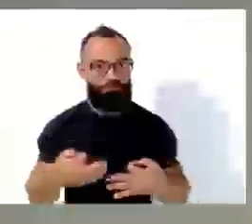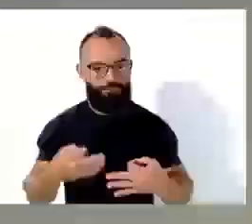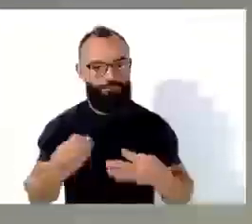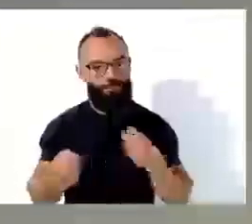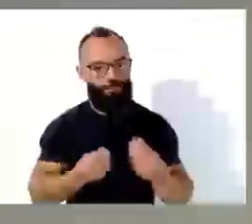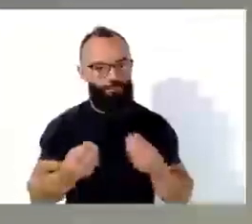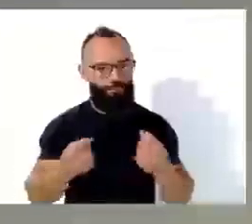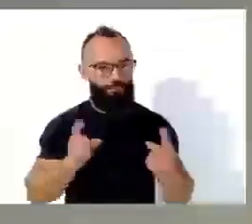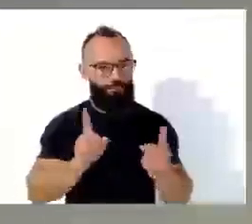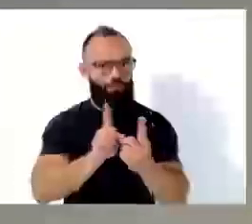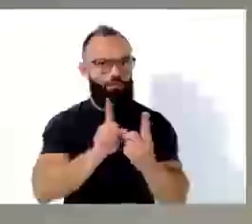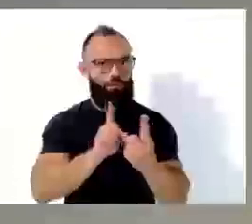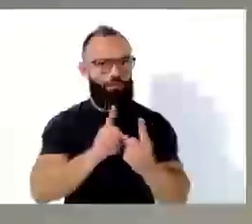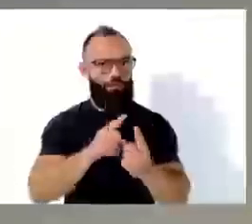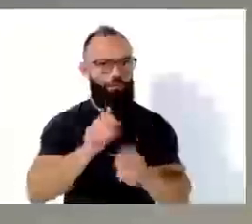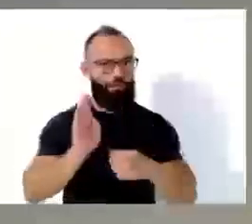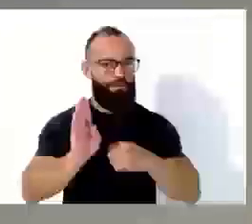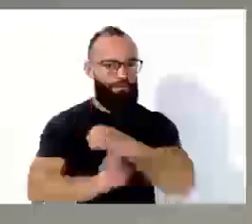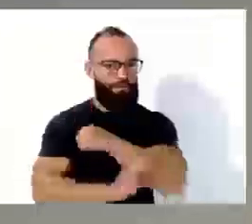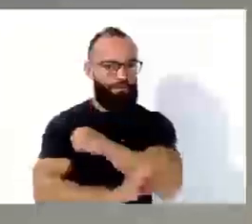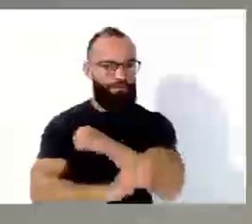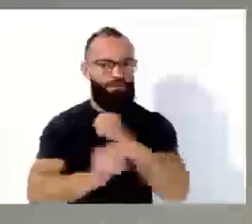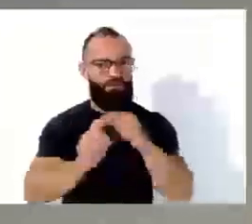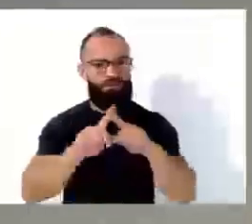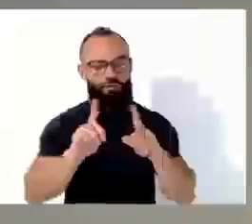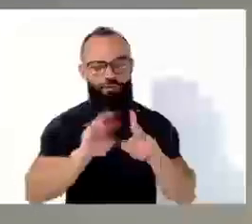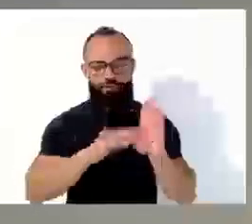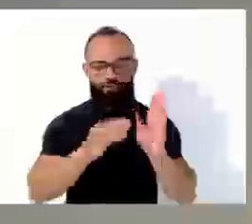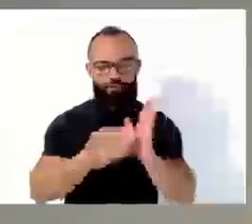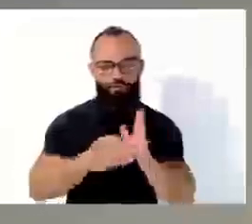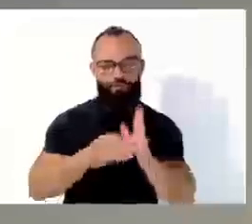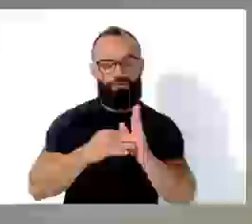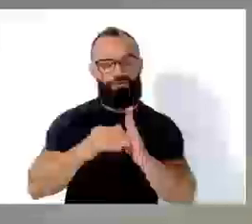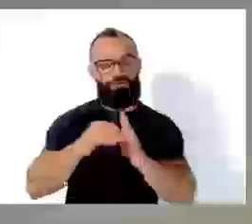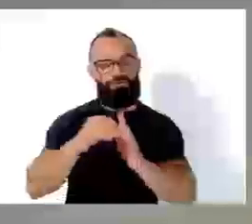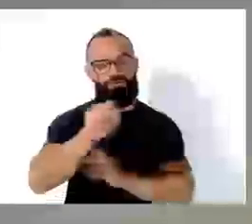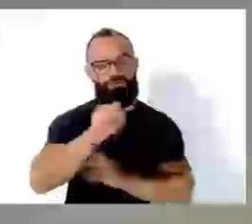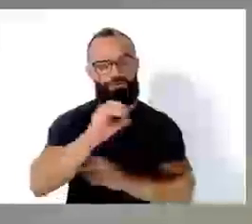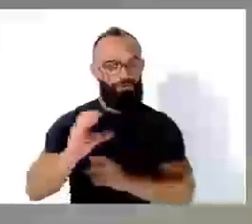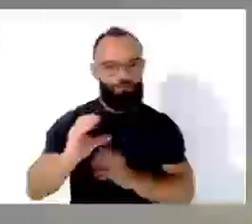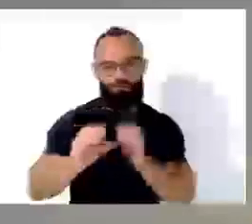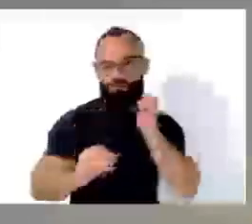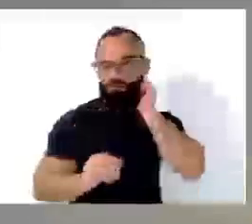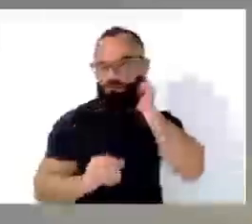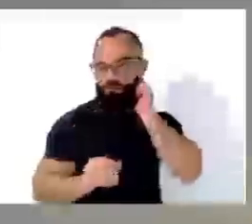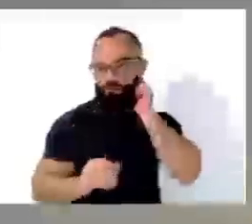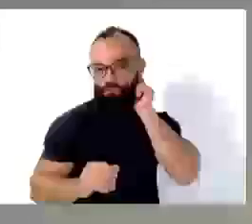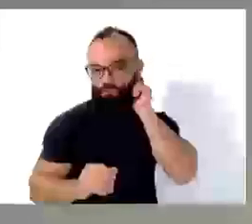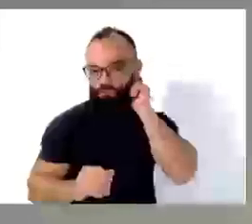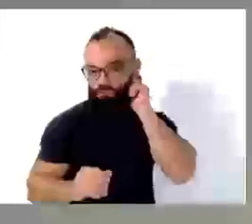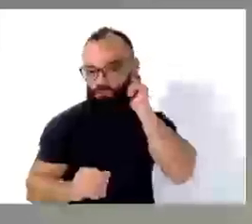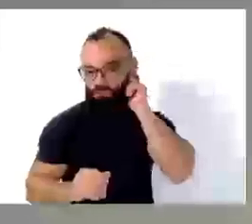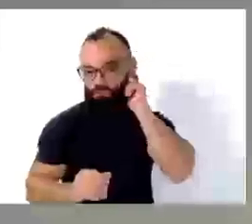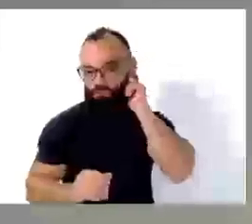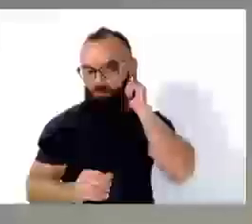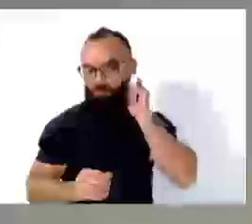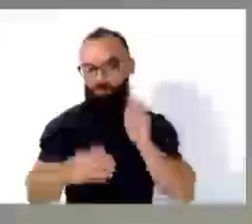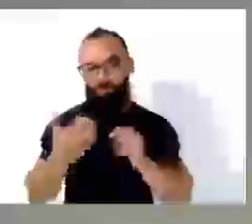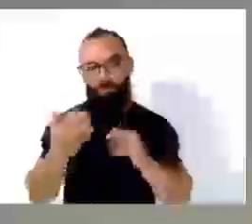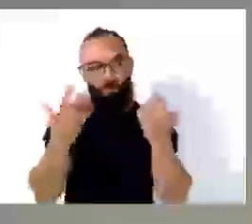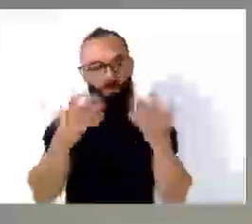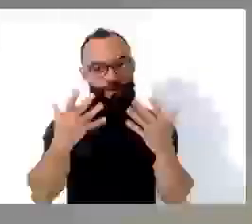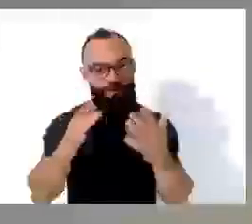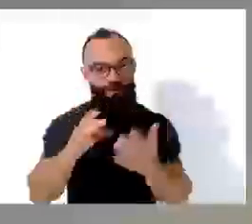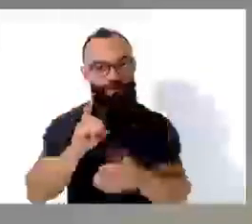de Ibigossu, mas de toda a comarca, Antônio Carlos, governador Sassu Ramos, que são atendidos aqui no nosso INSS. Parabéns, doutor João